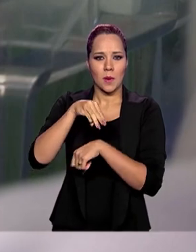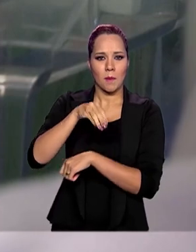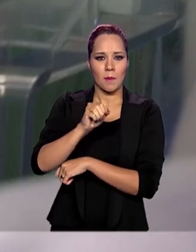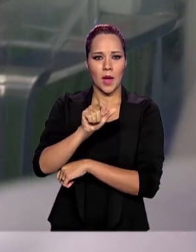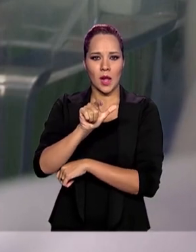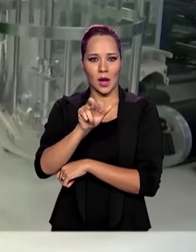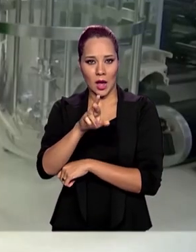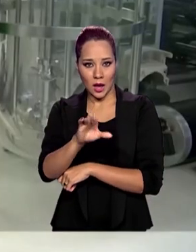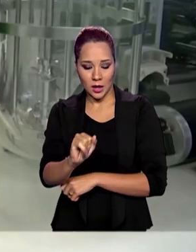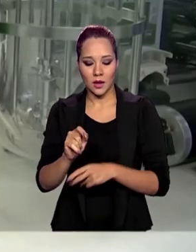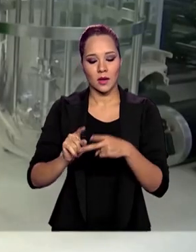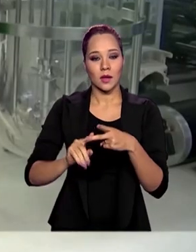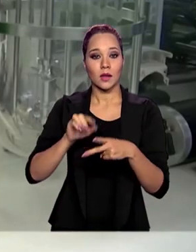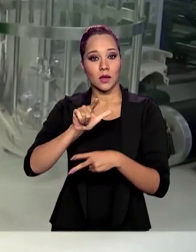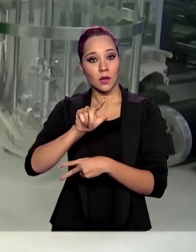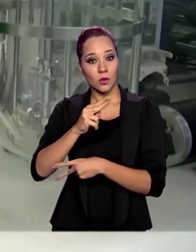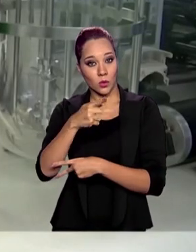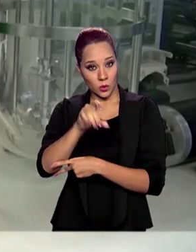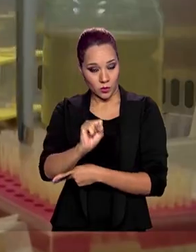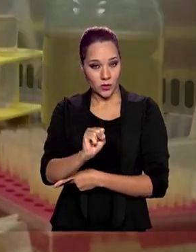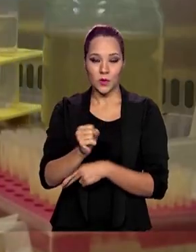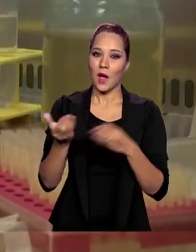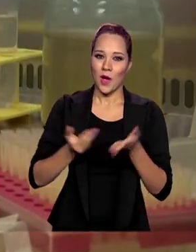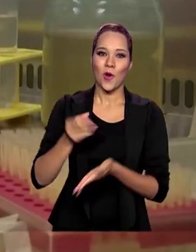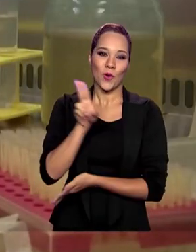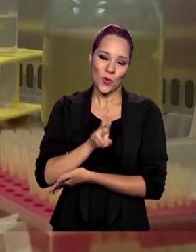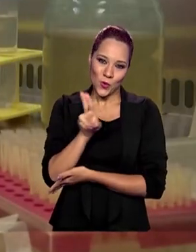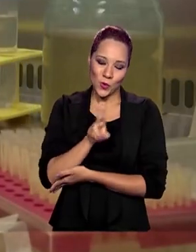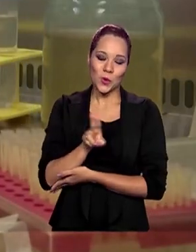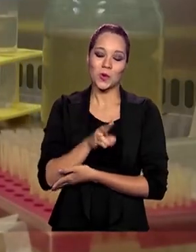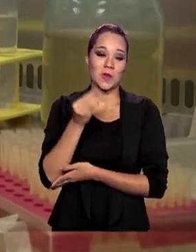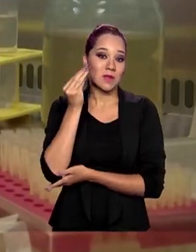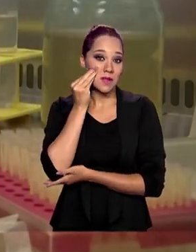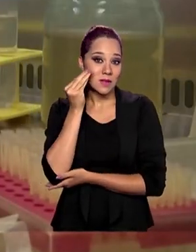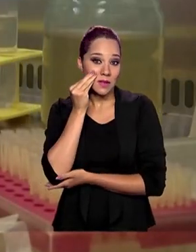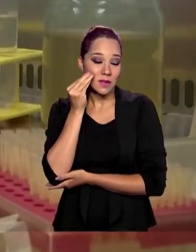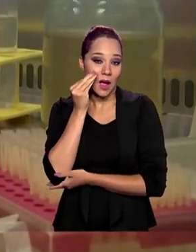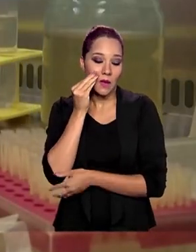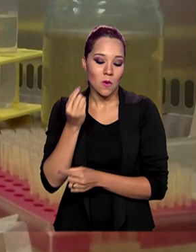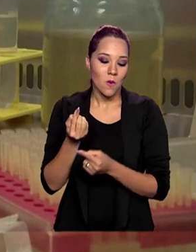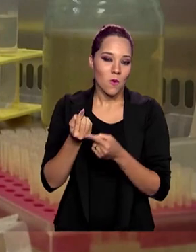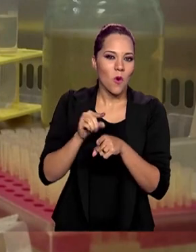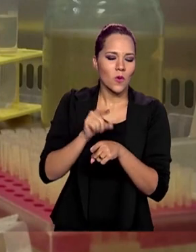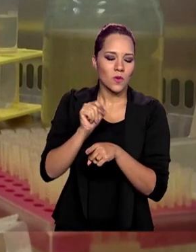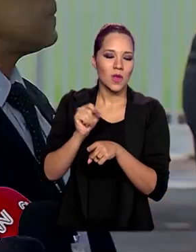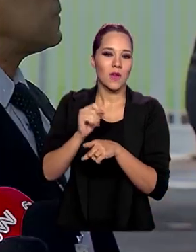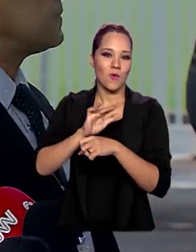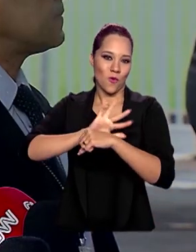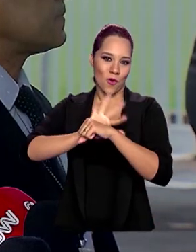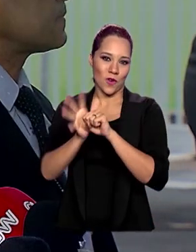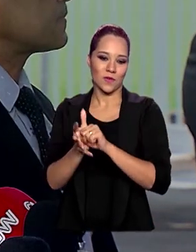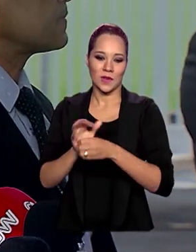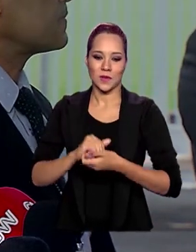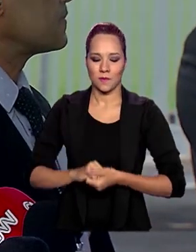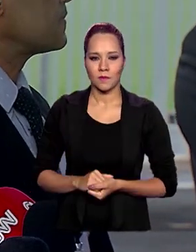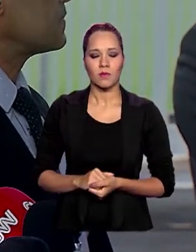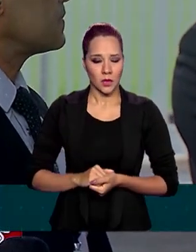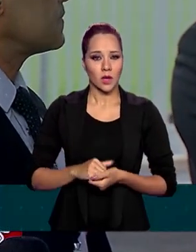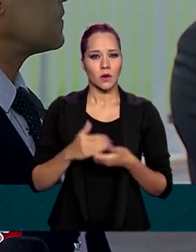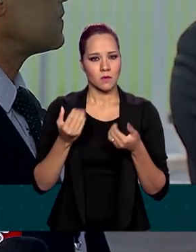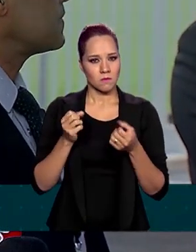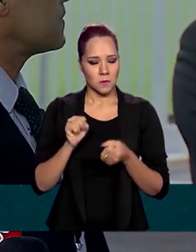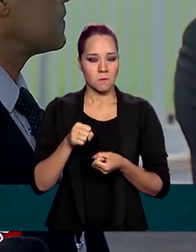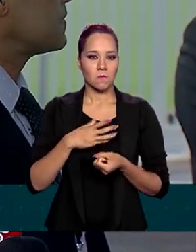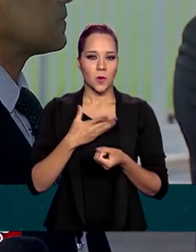e artrite reumatoide. E agora o uso está sendo testado contra o novo coronavírus. Está autorizado a fazer a